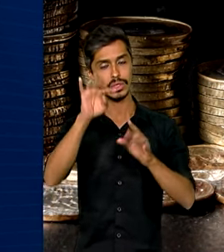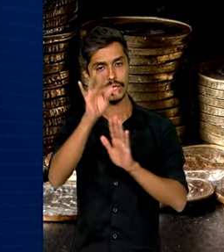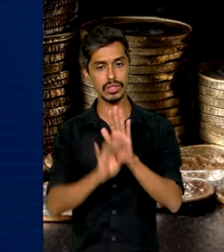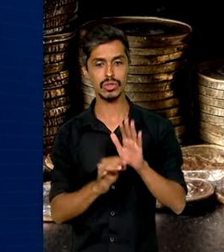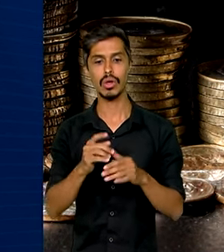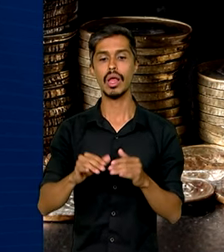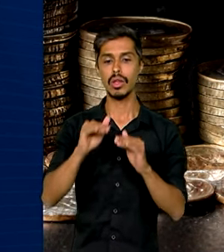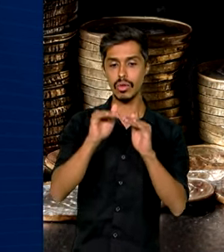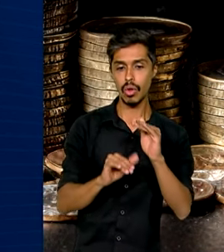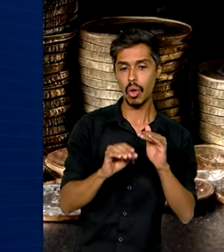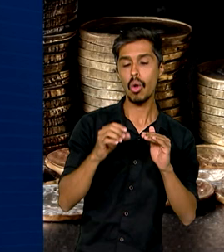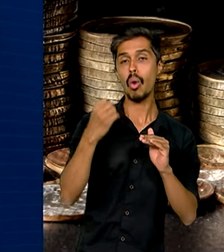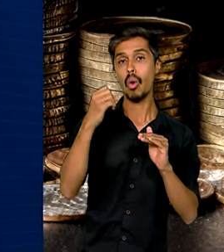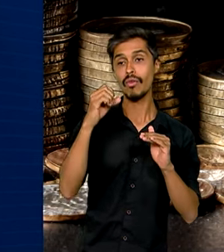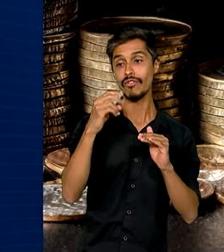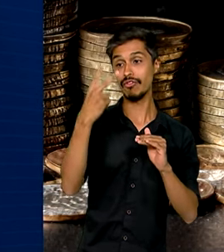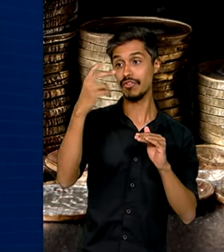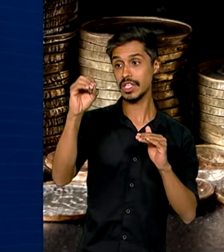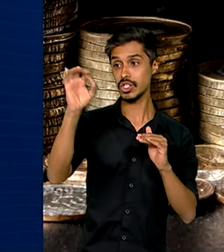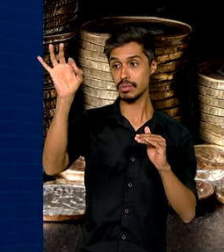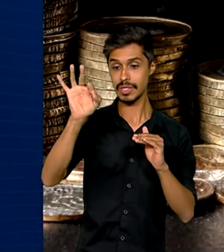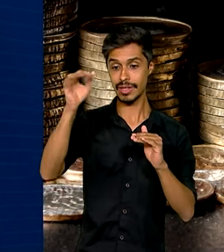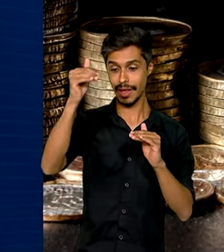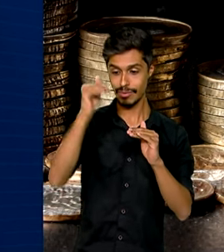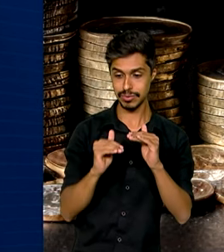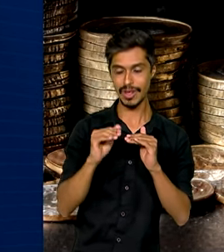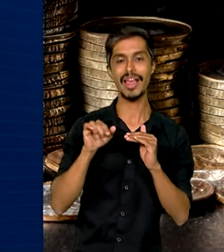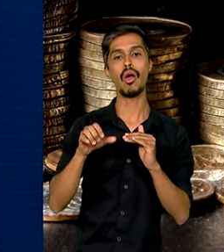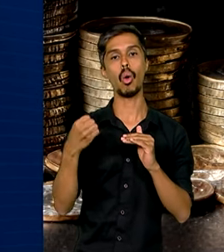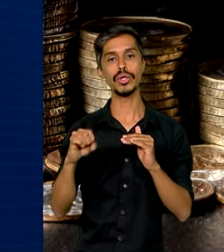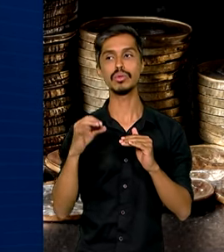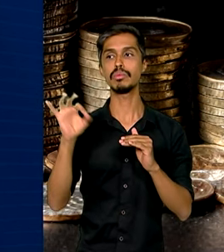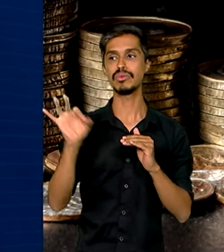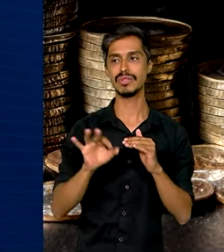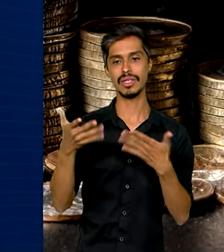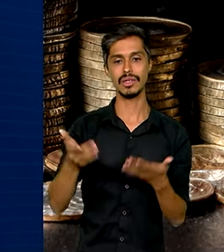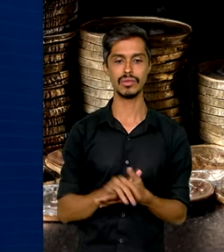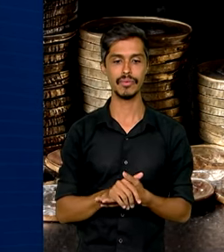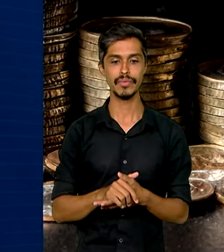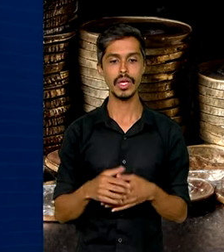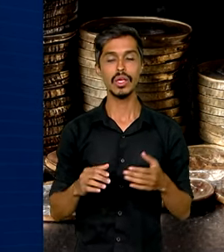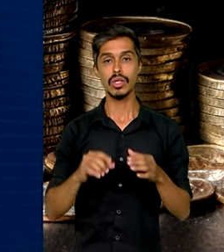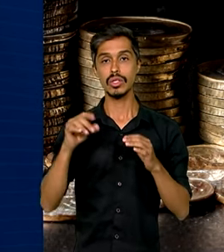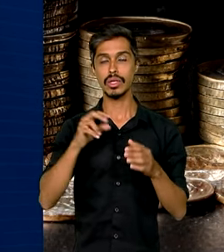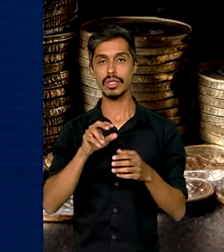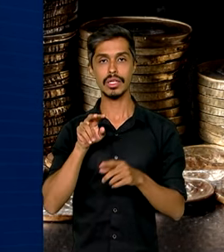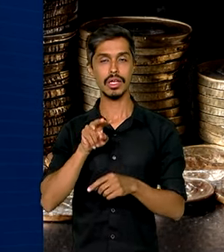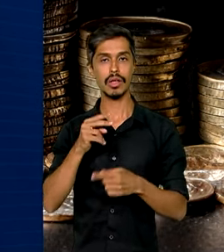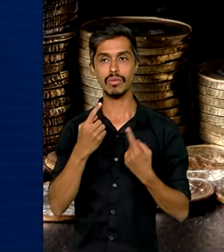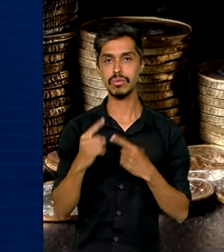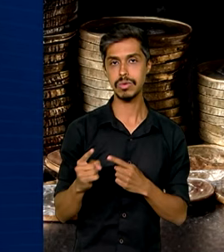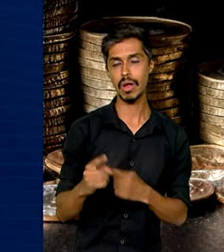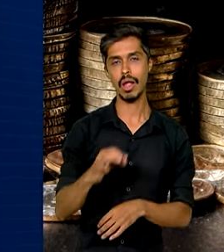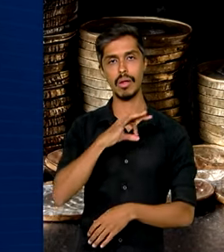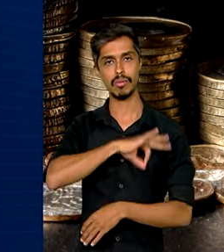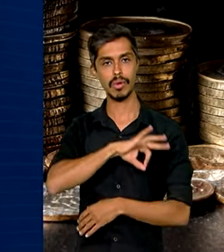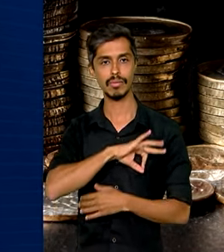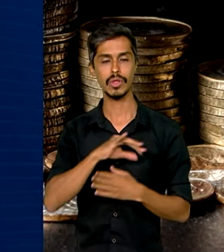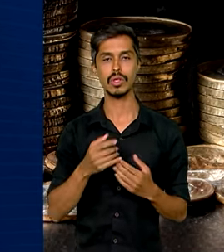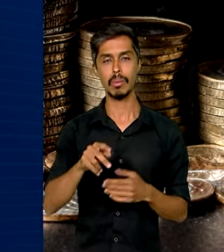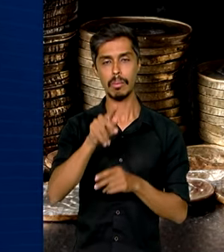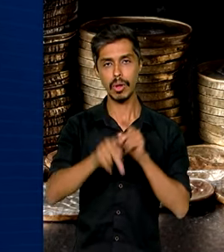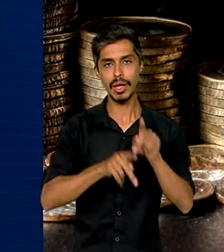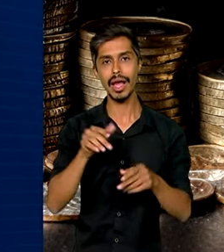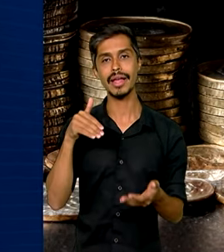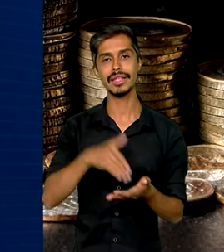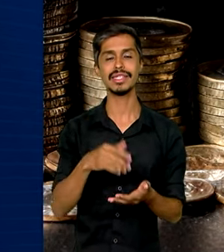de 20% para 8% da alíquota da contribuição previdenciária sobre a folha dos municípios com população de